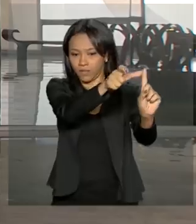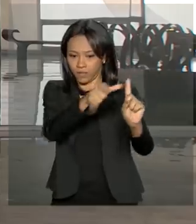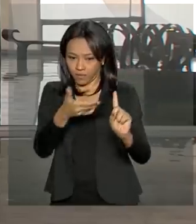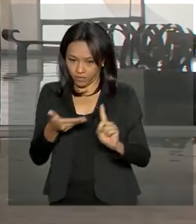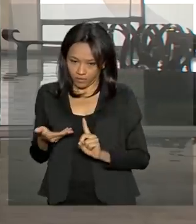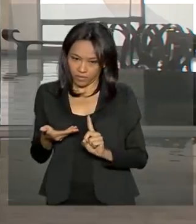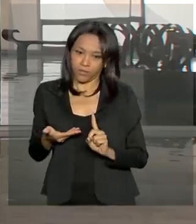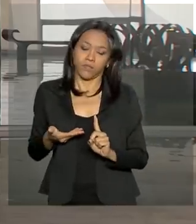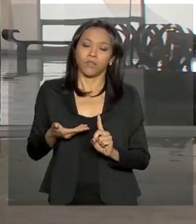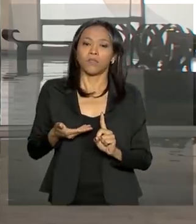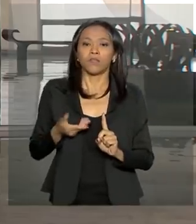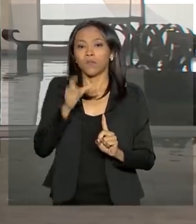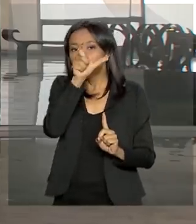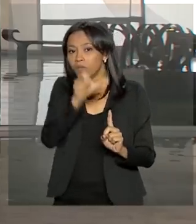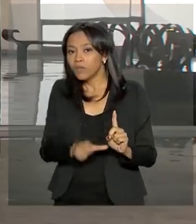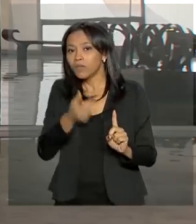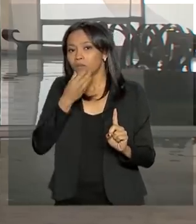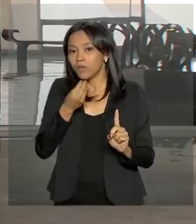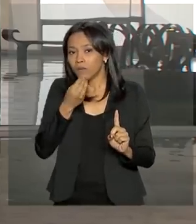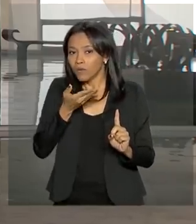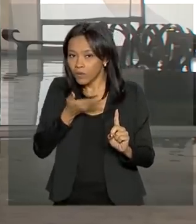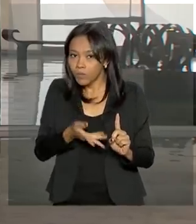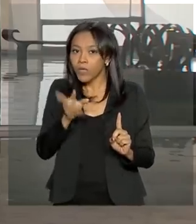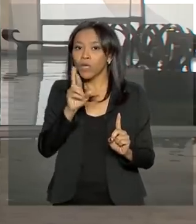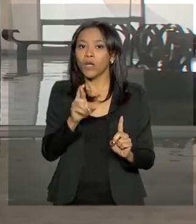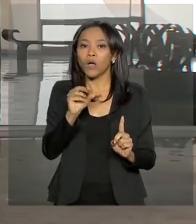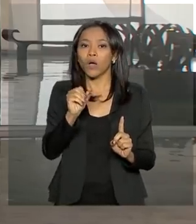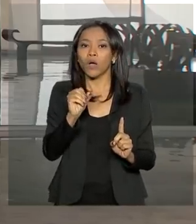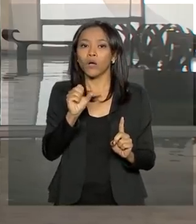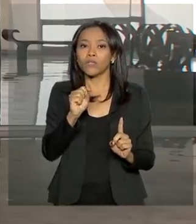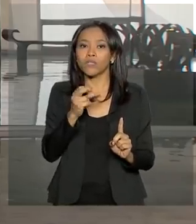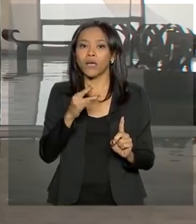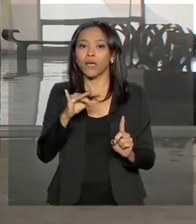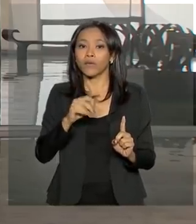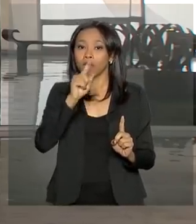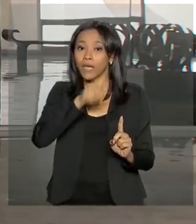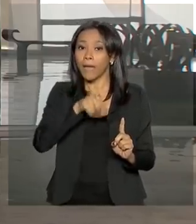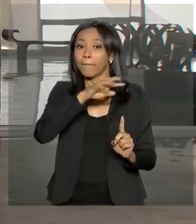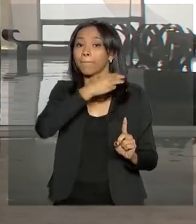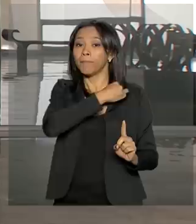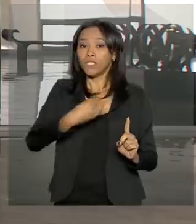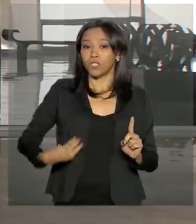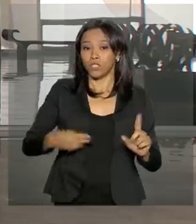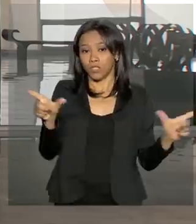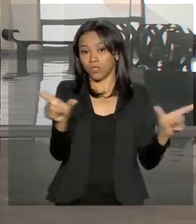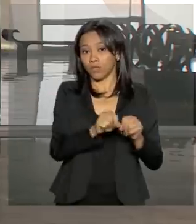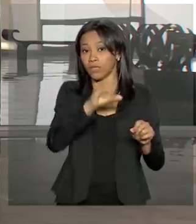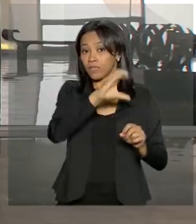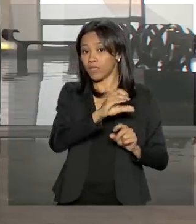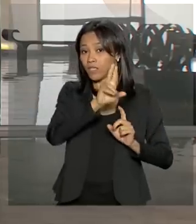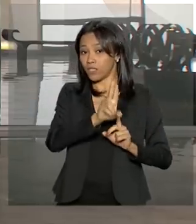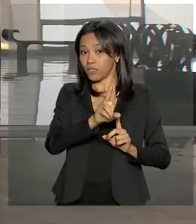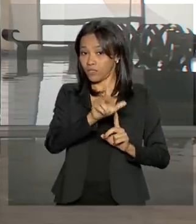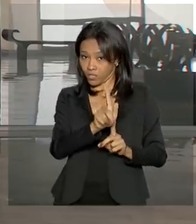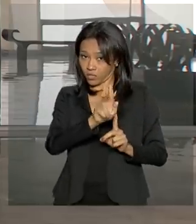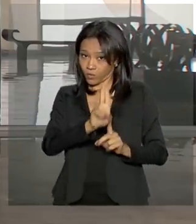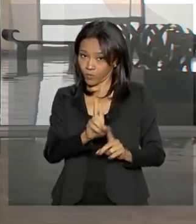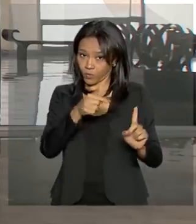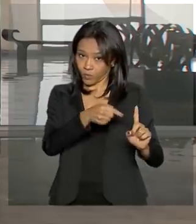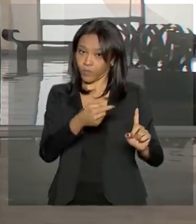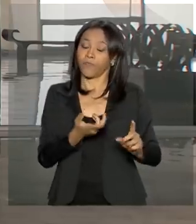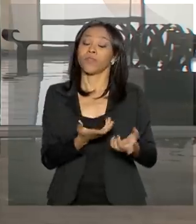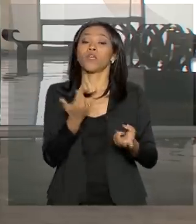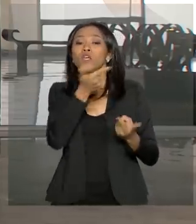ele recebe Wagner Rosário, desculpa, ministro da Controladoria Geral da União, a CGU e outros